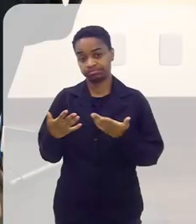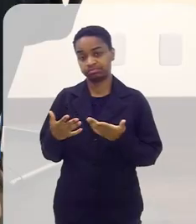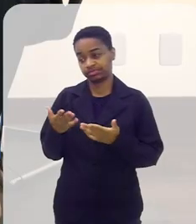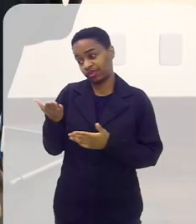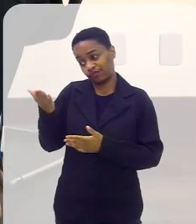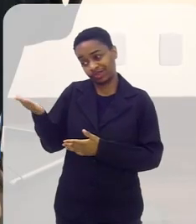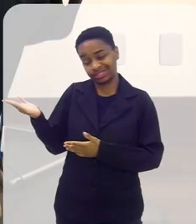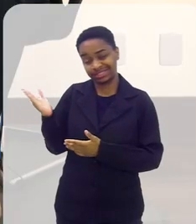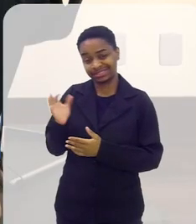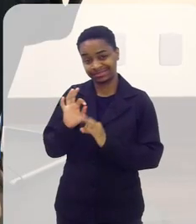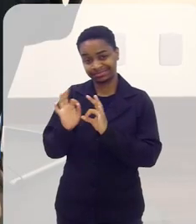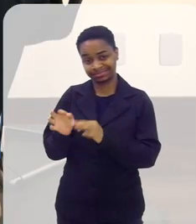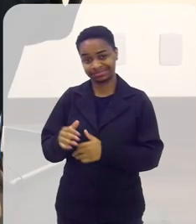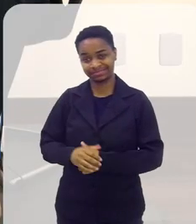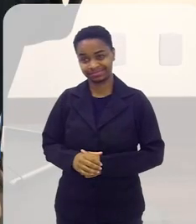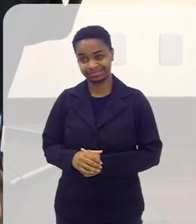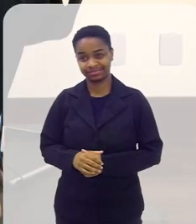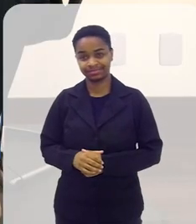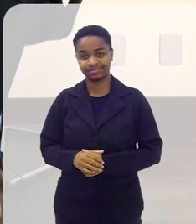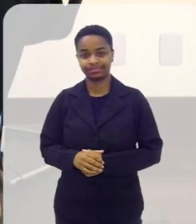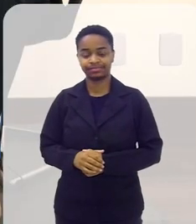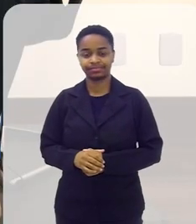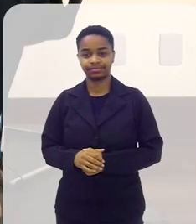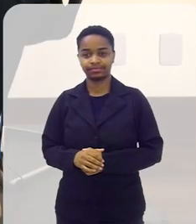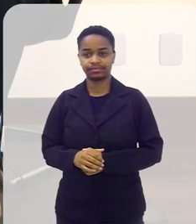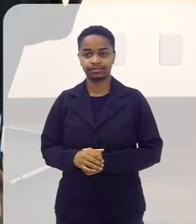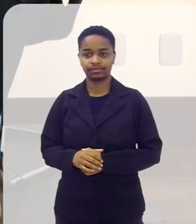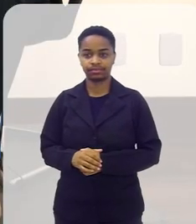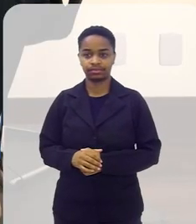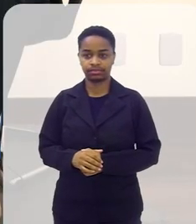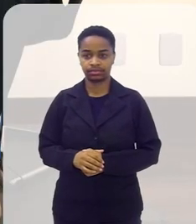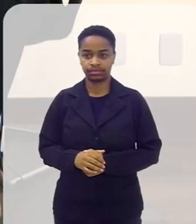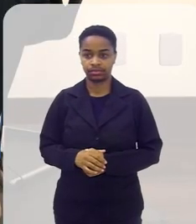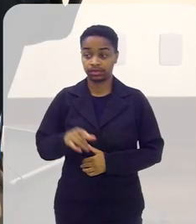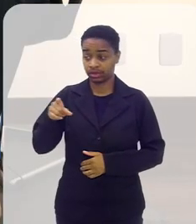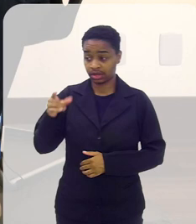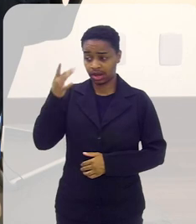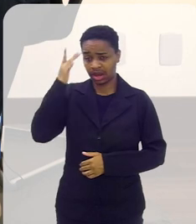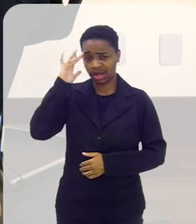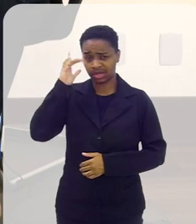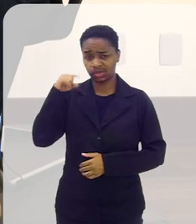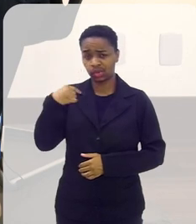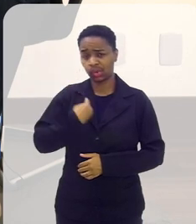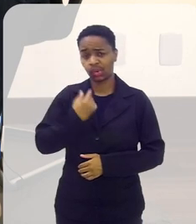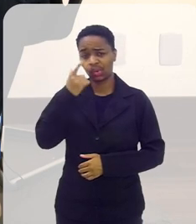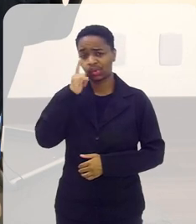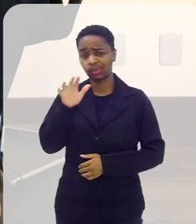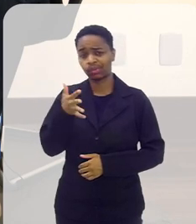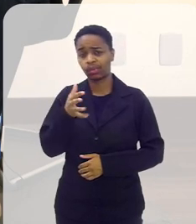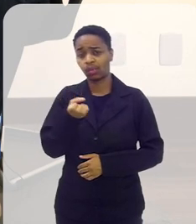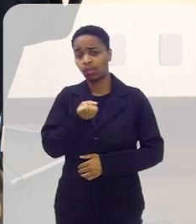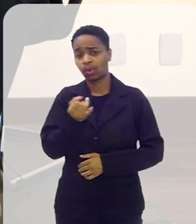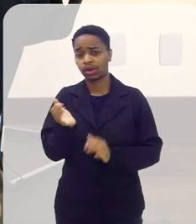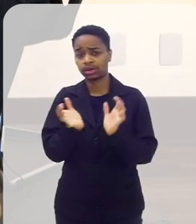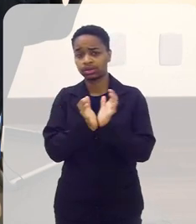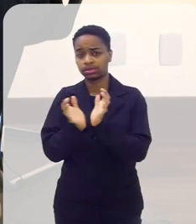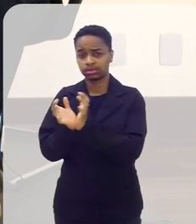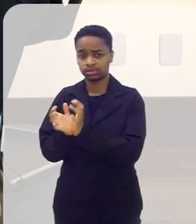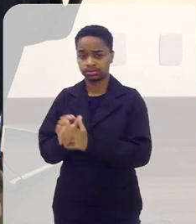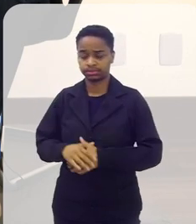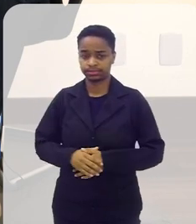que é o caso de vocês de estar fazendo isso você acha que a gente forma quantas equipes lá?